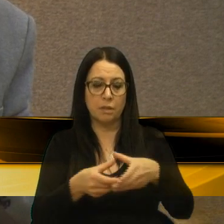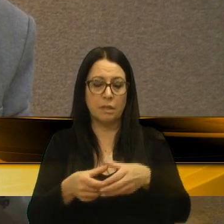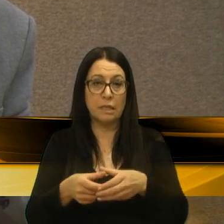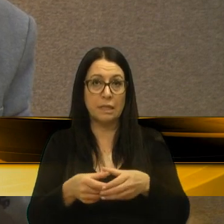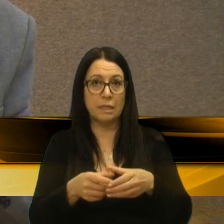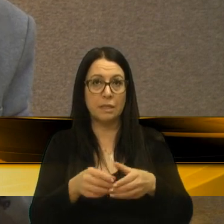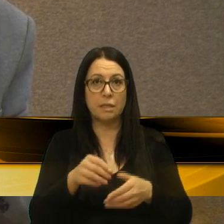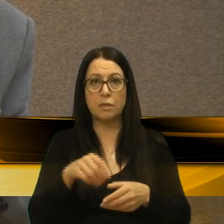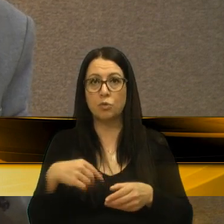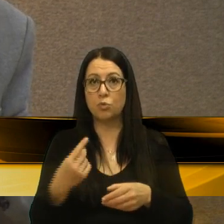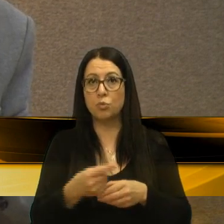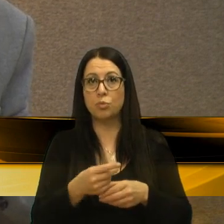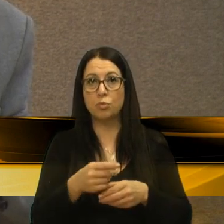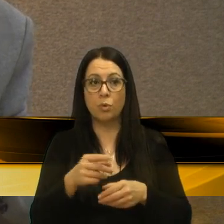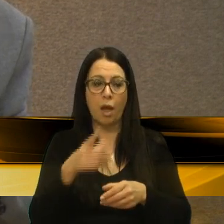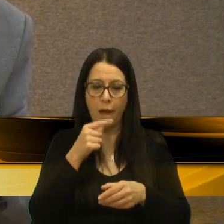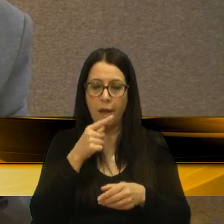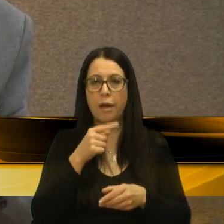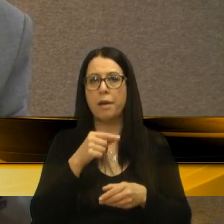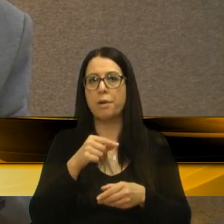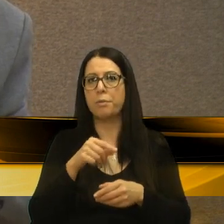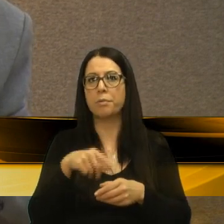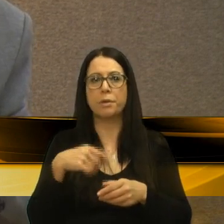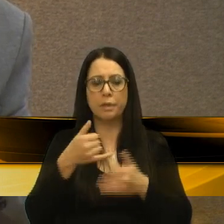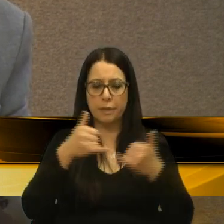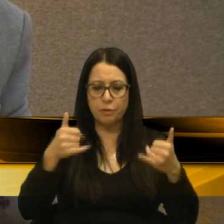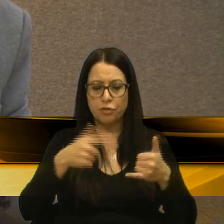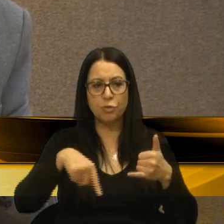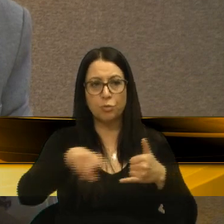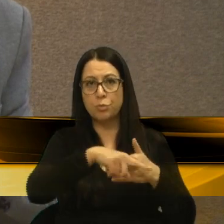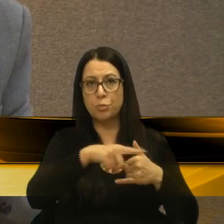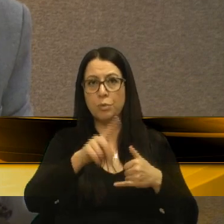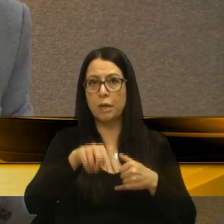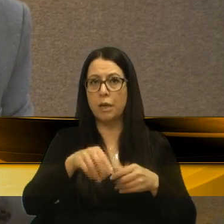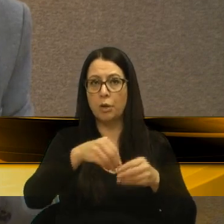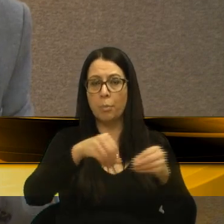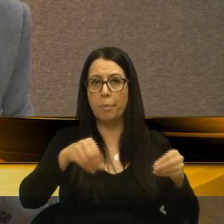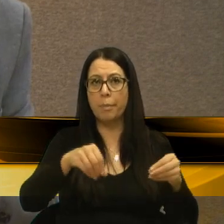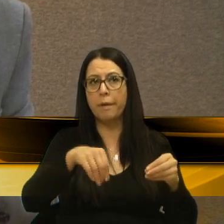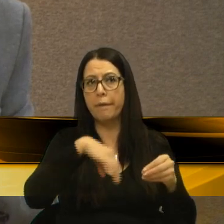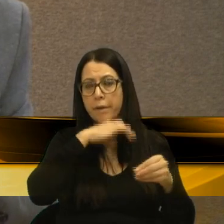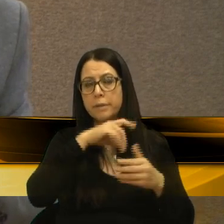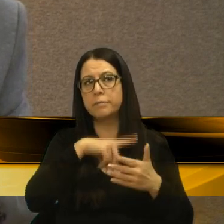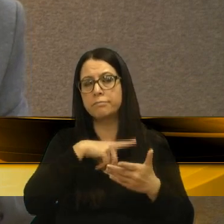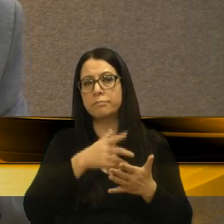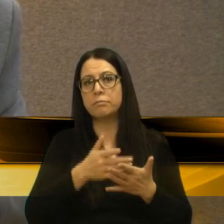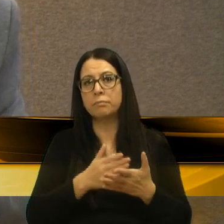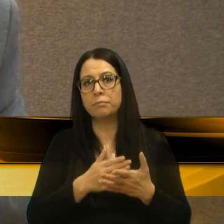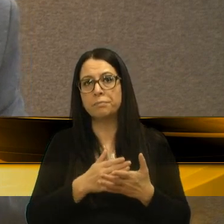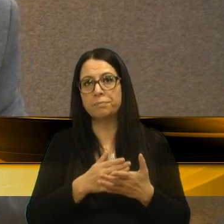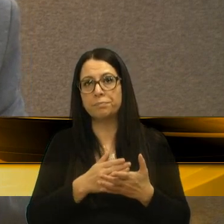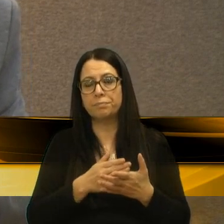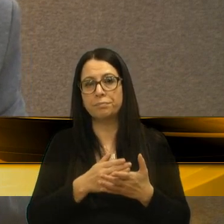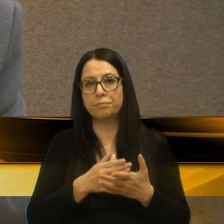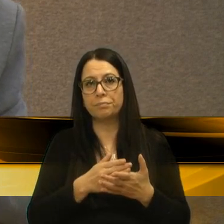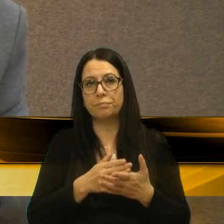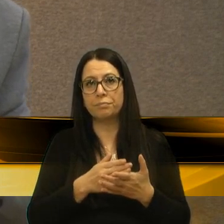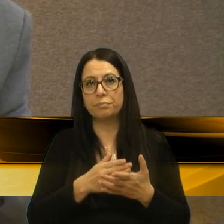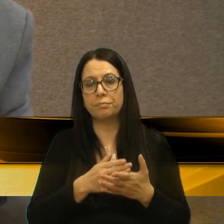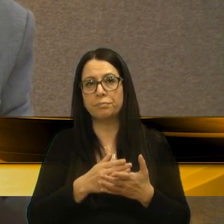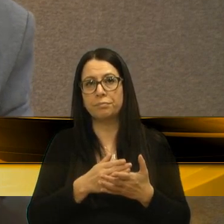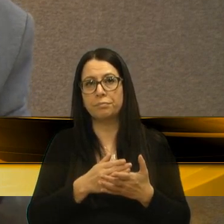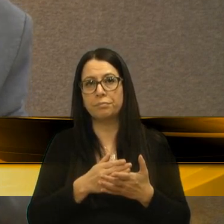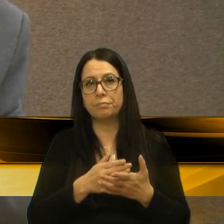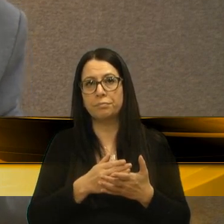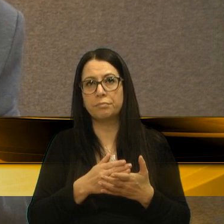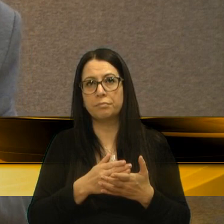cloacal, rede de água, rede de energia. É uma área que está em litígio, não, está em